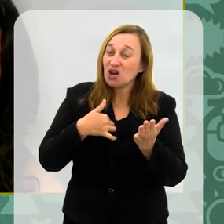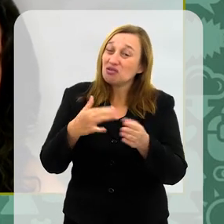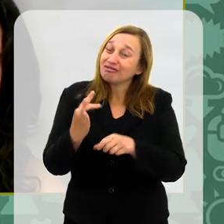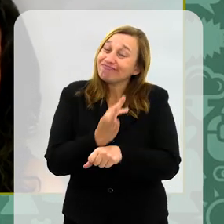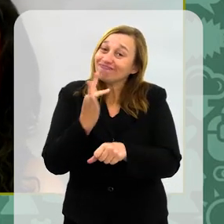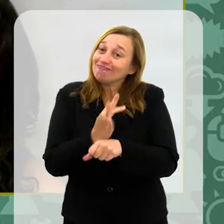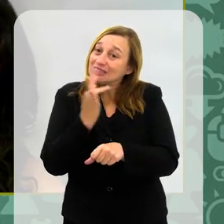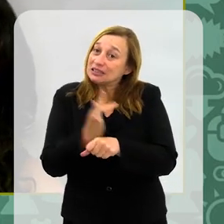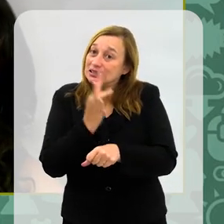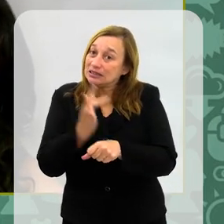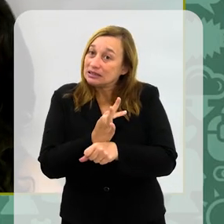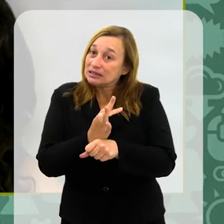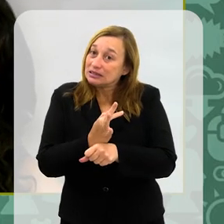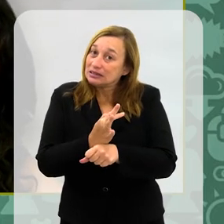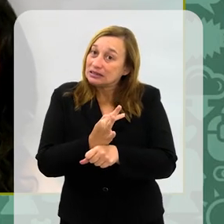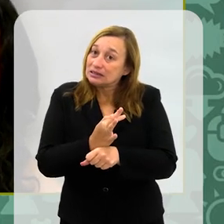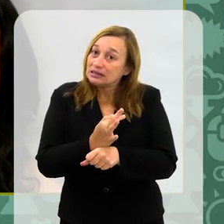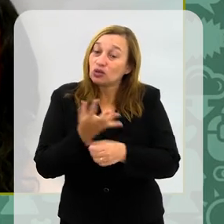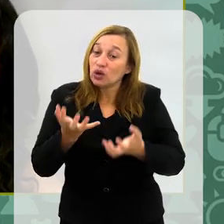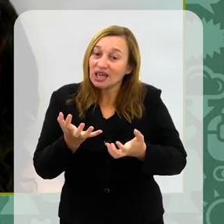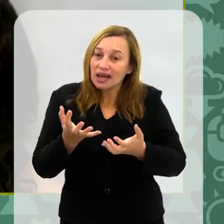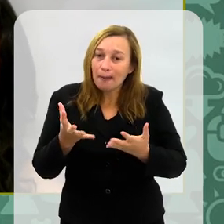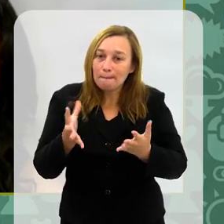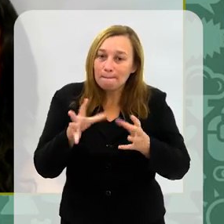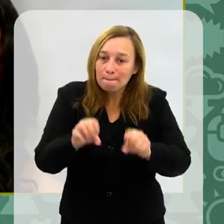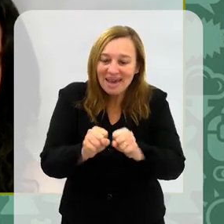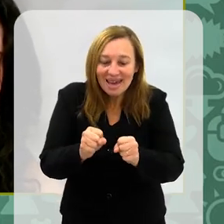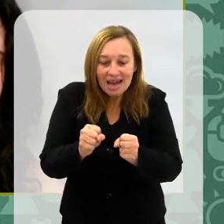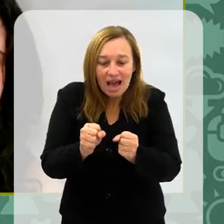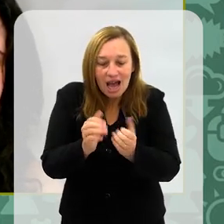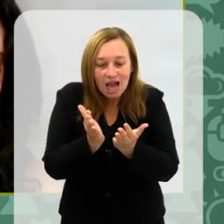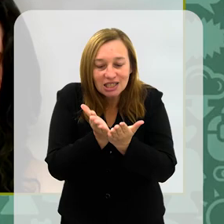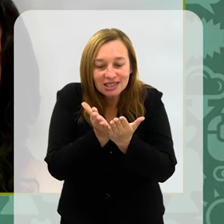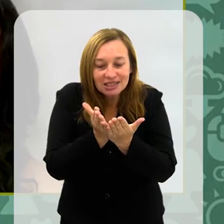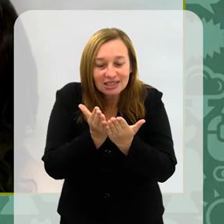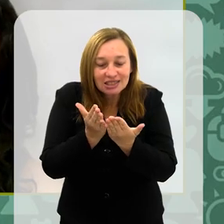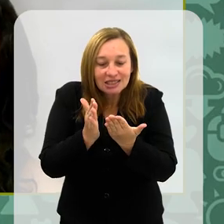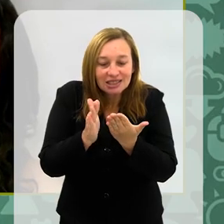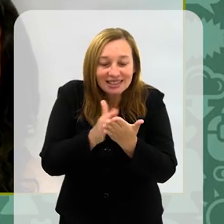resistência, sabe, do apego ao livro físico e tudo mais.